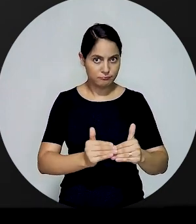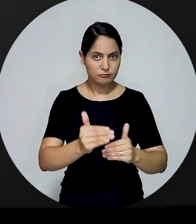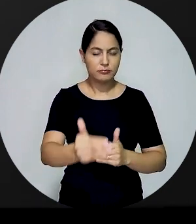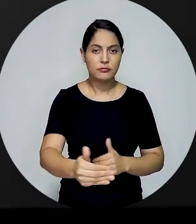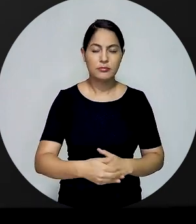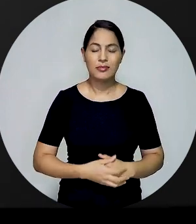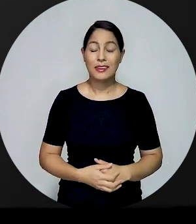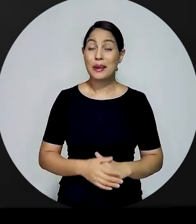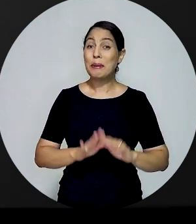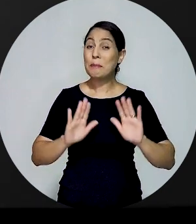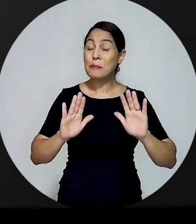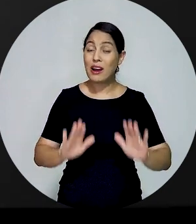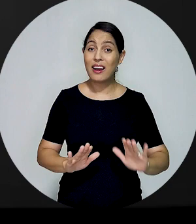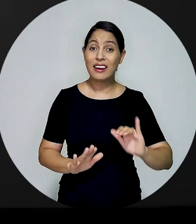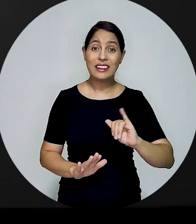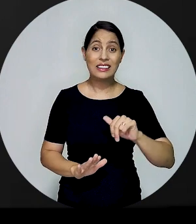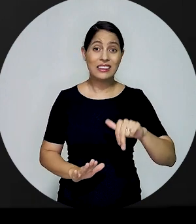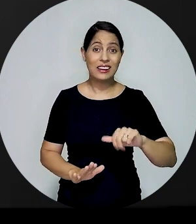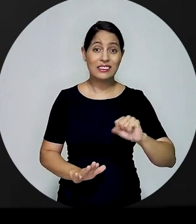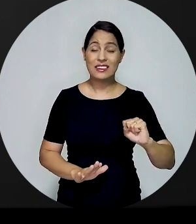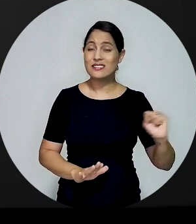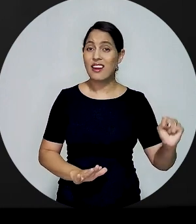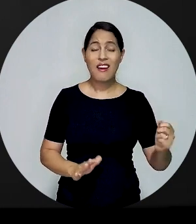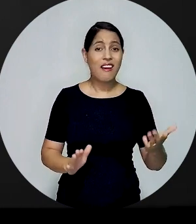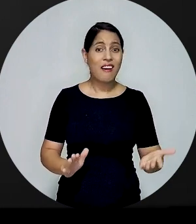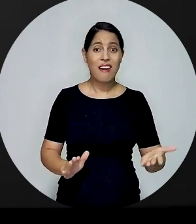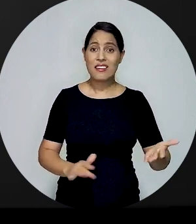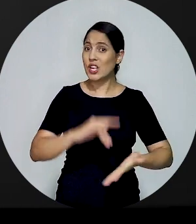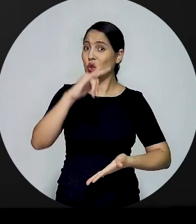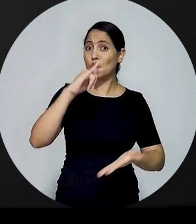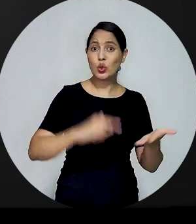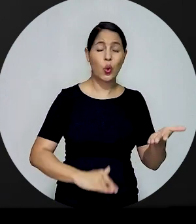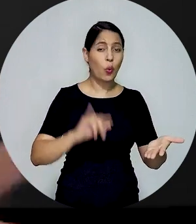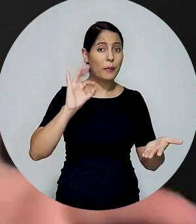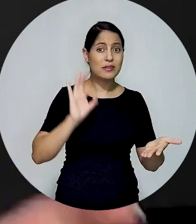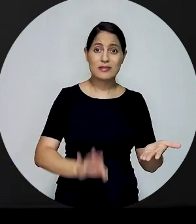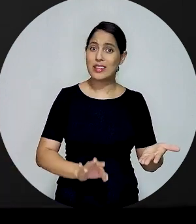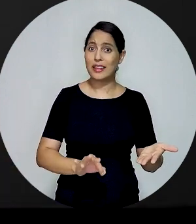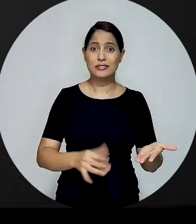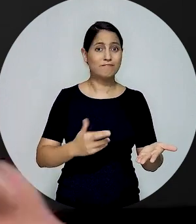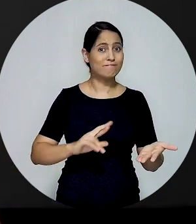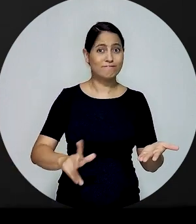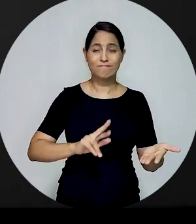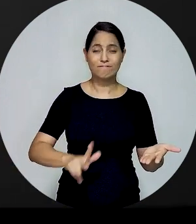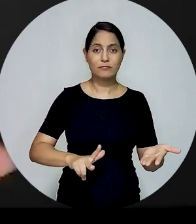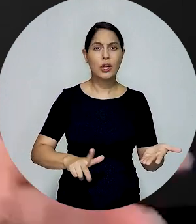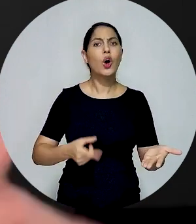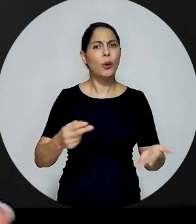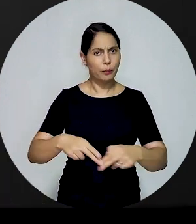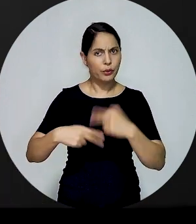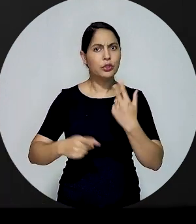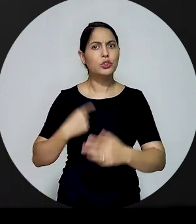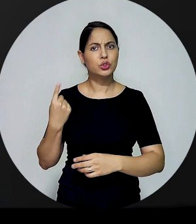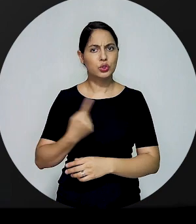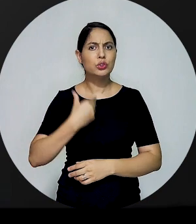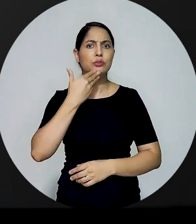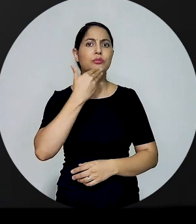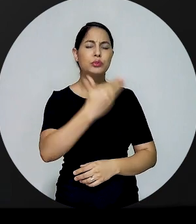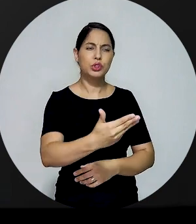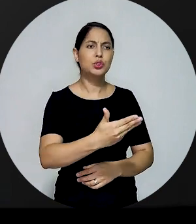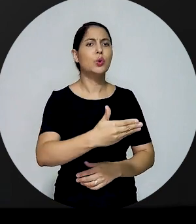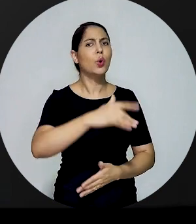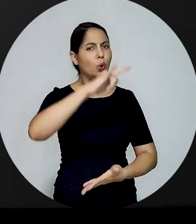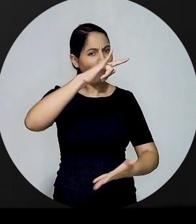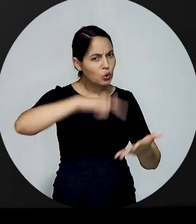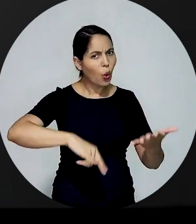do sistema. Entretanto, o INSS não está emitindo as certidões da forma correta, por isso esse último ofício foi enviado pela